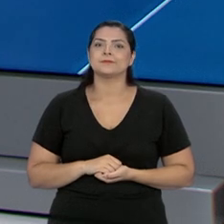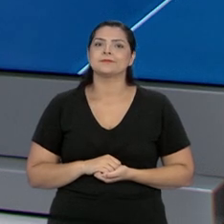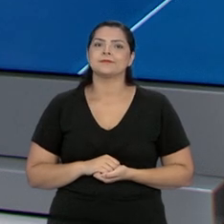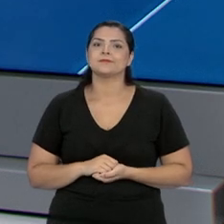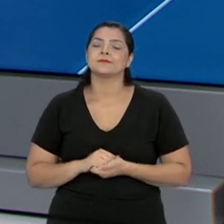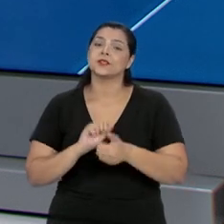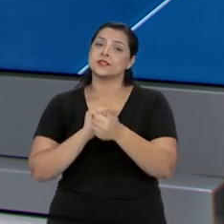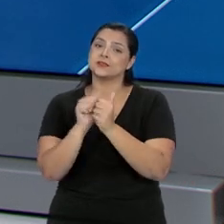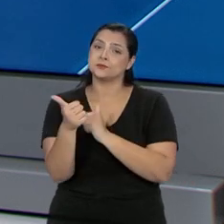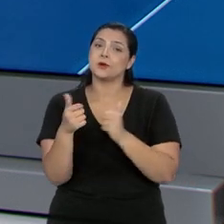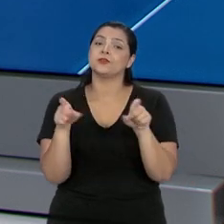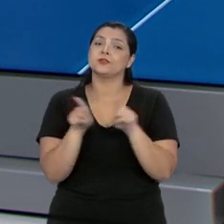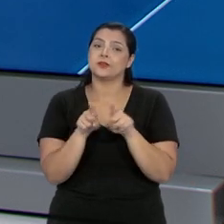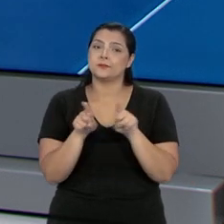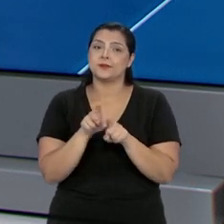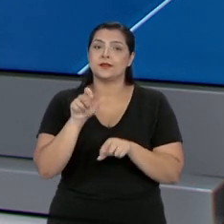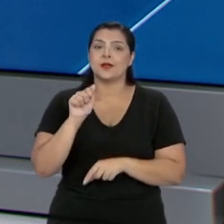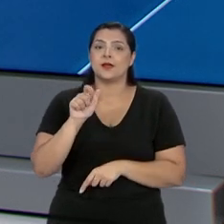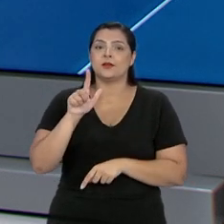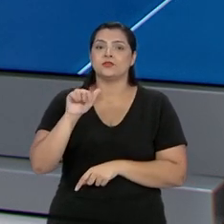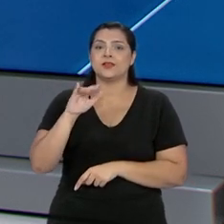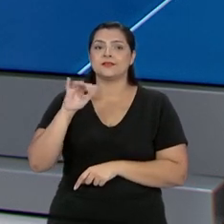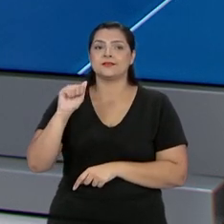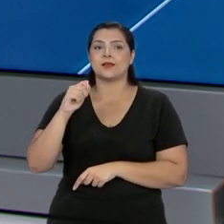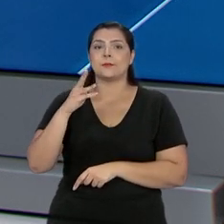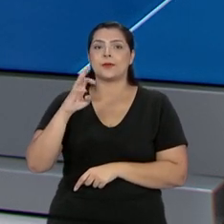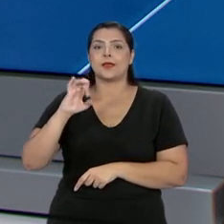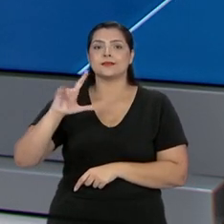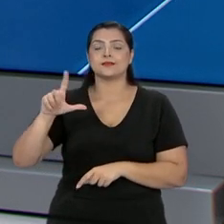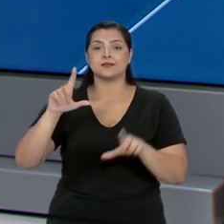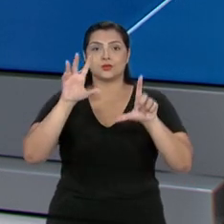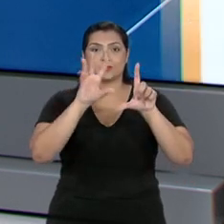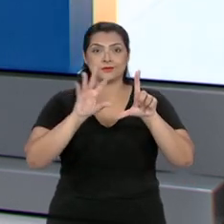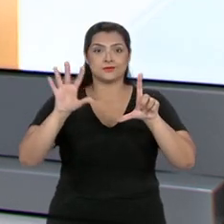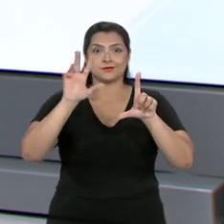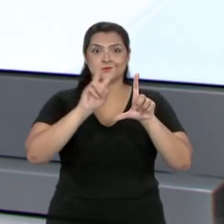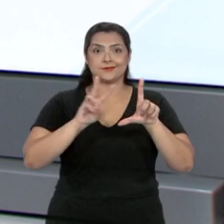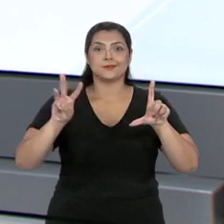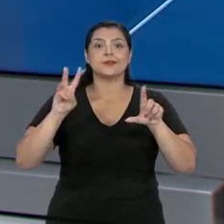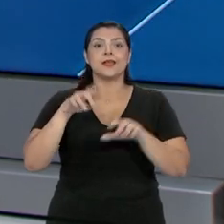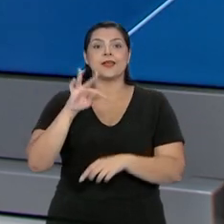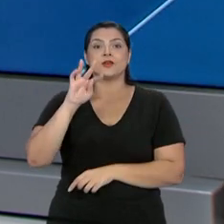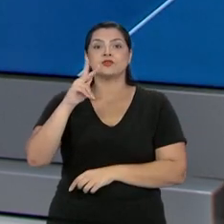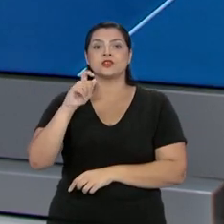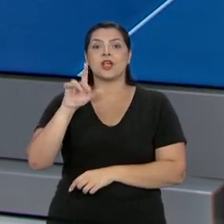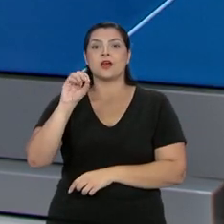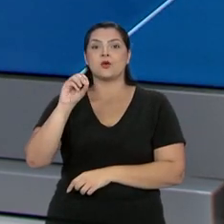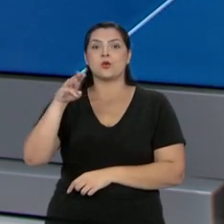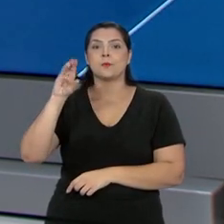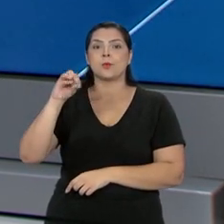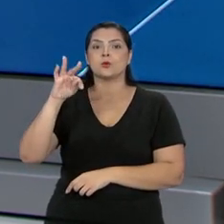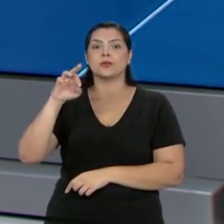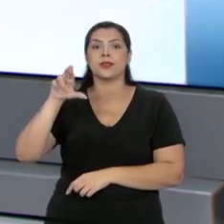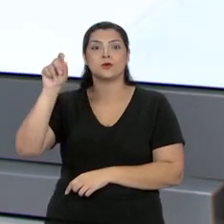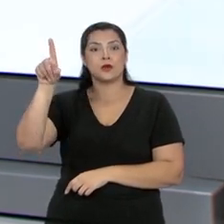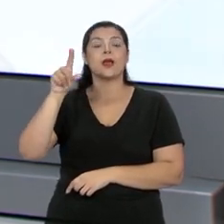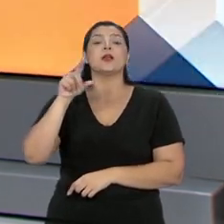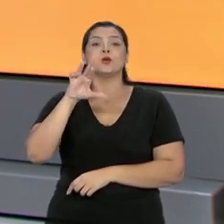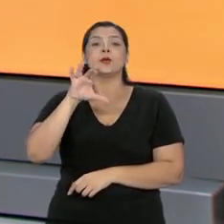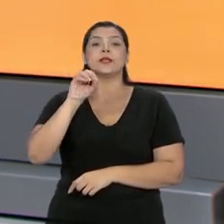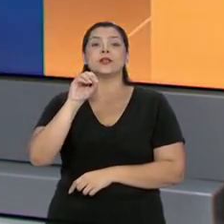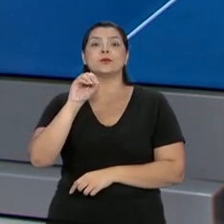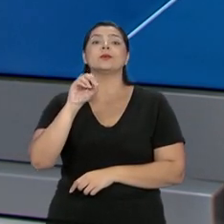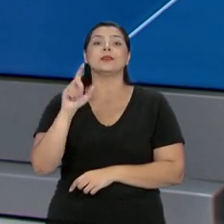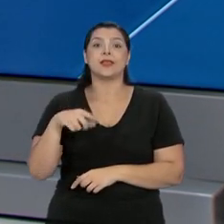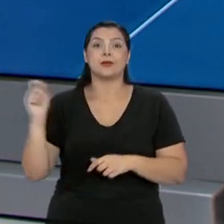E tem esporte também na Agência Brasil de hoje, que destaca a participação do brasileiro Tiago Monteiro no Rio Open, torneio de tênis mais